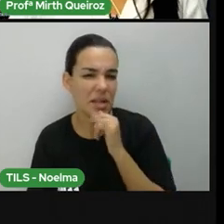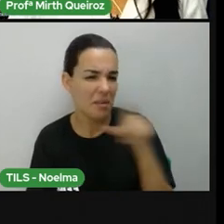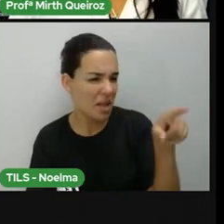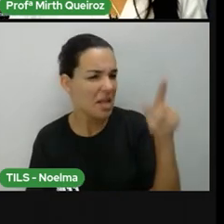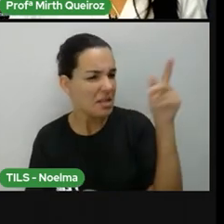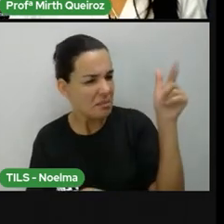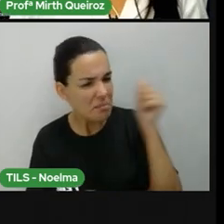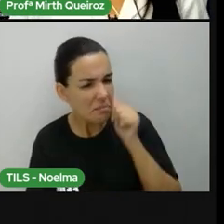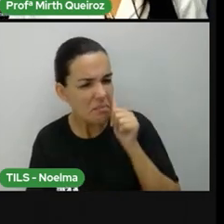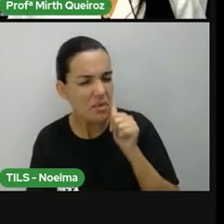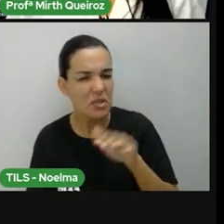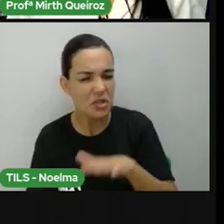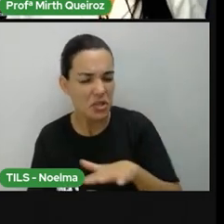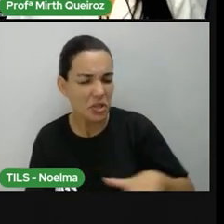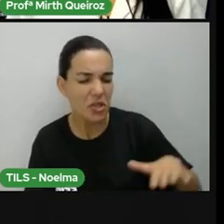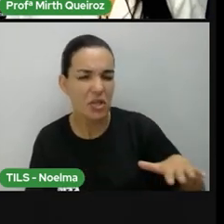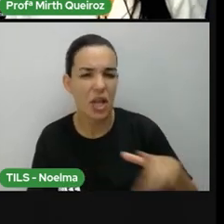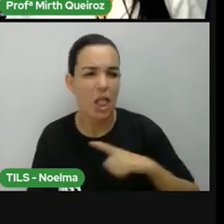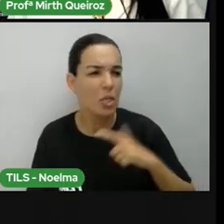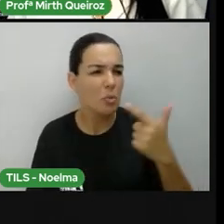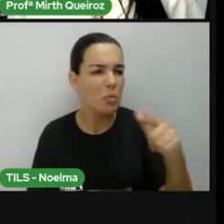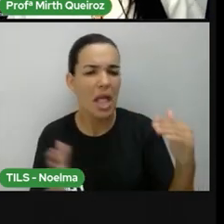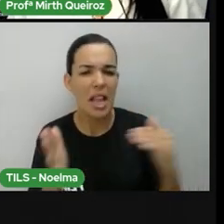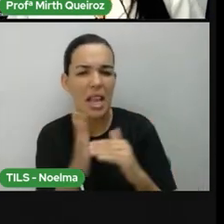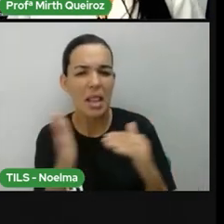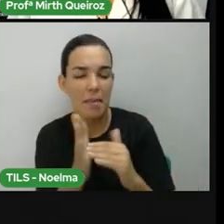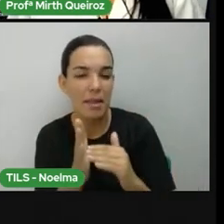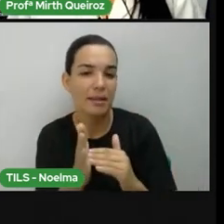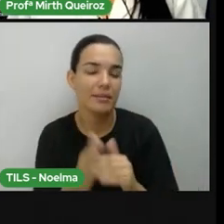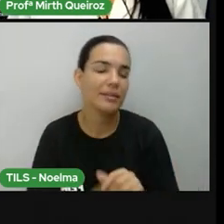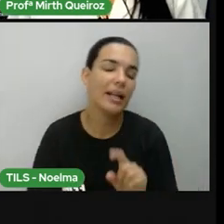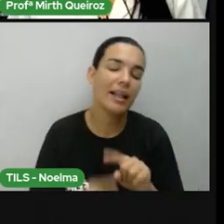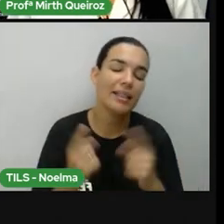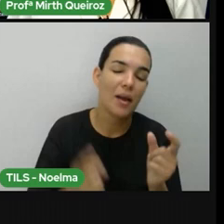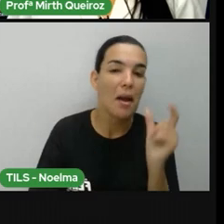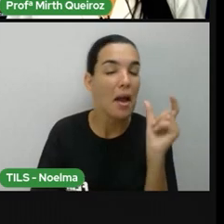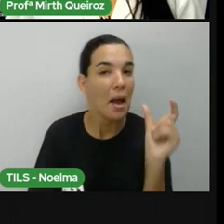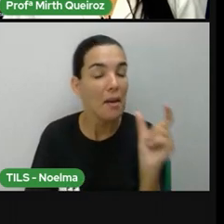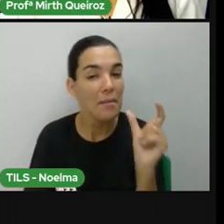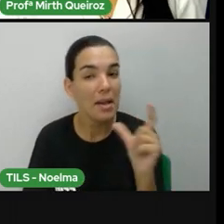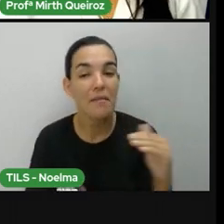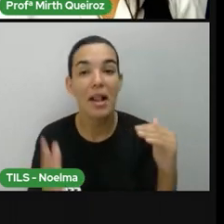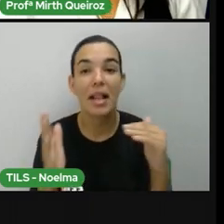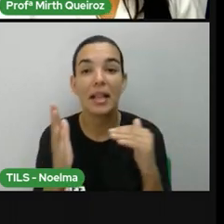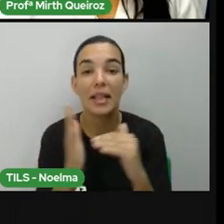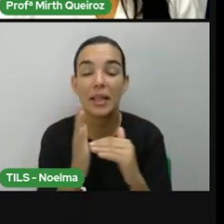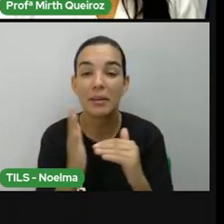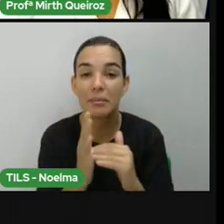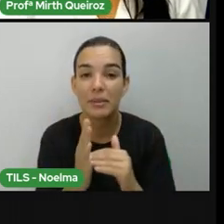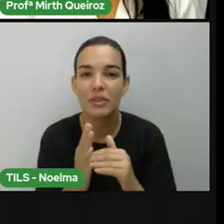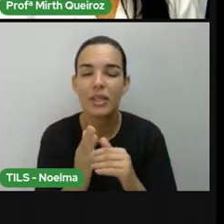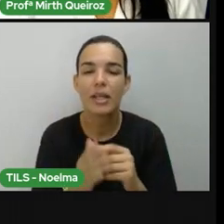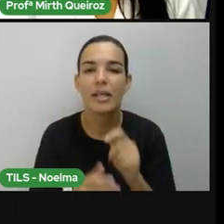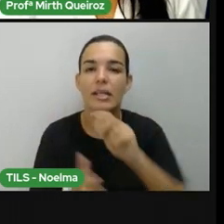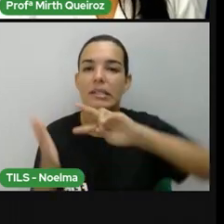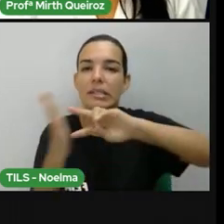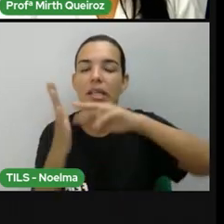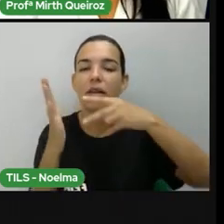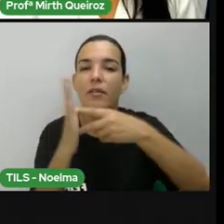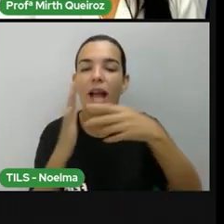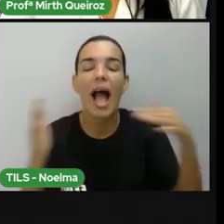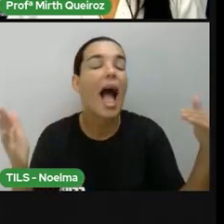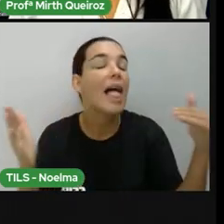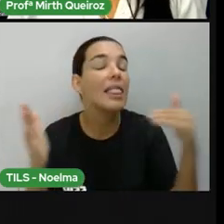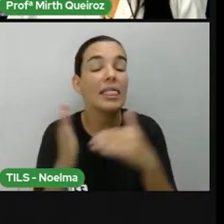para esse menino. A palavra limite, ela significa até onde você pode ir, né?